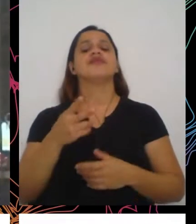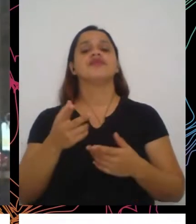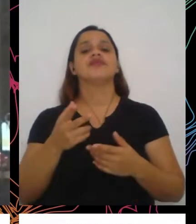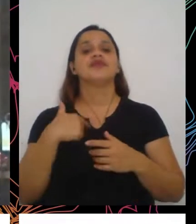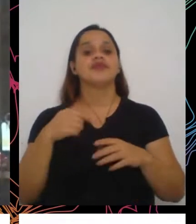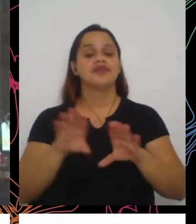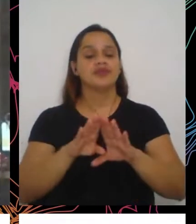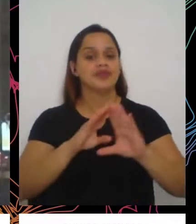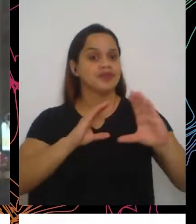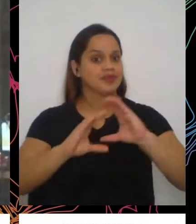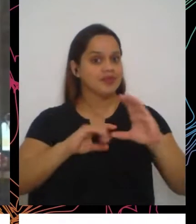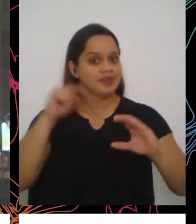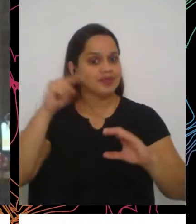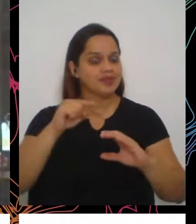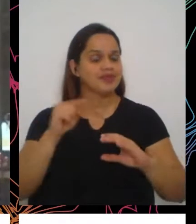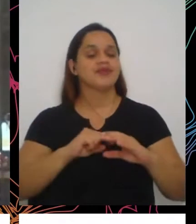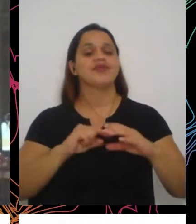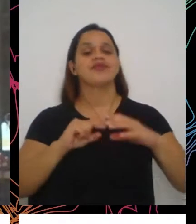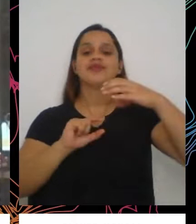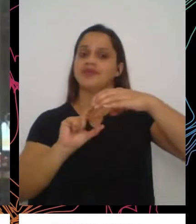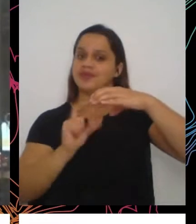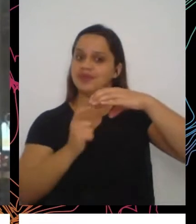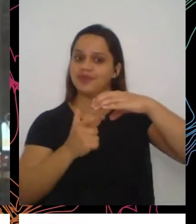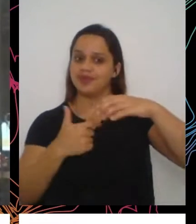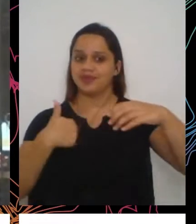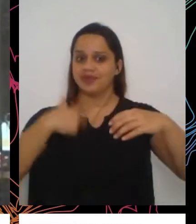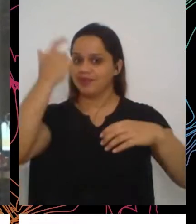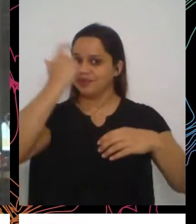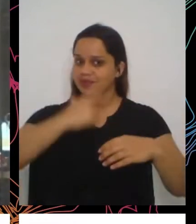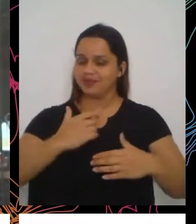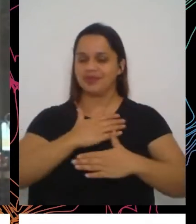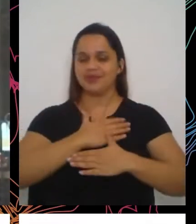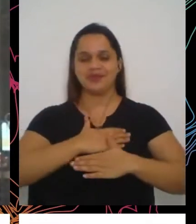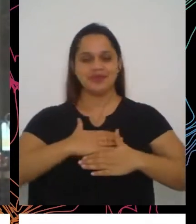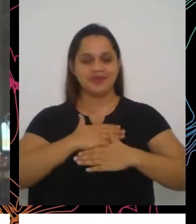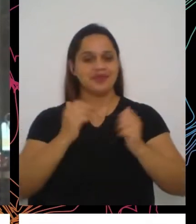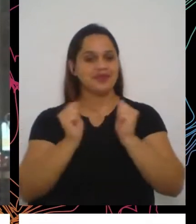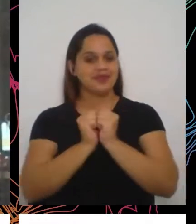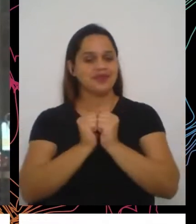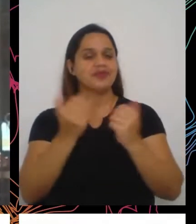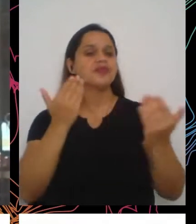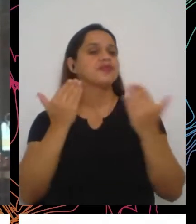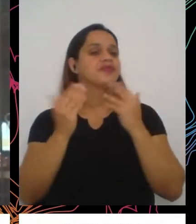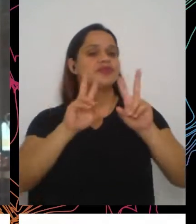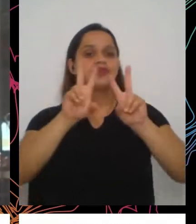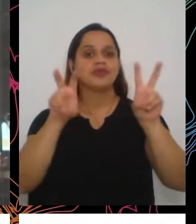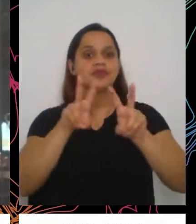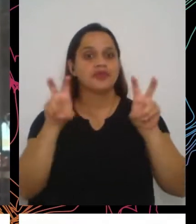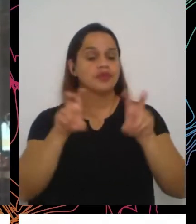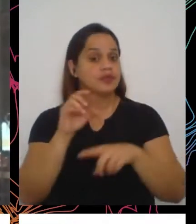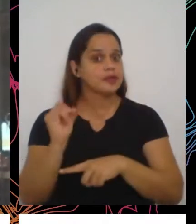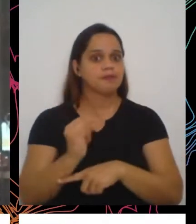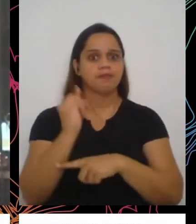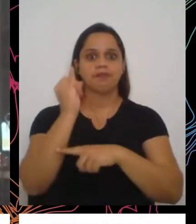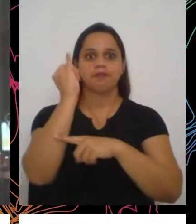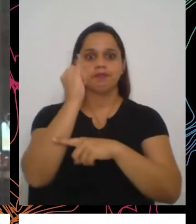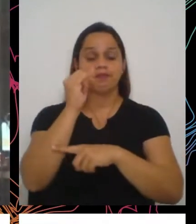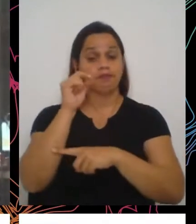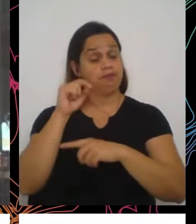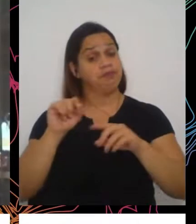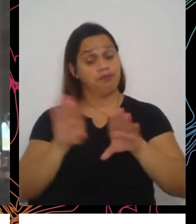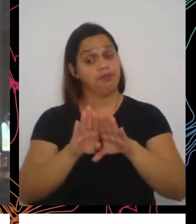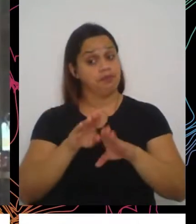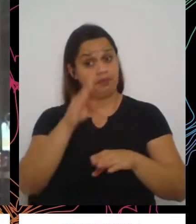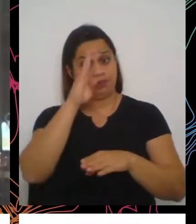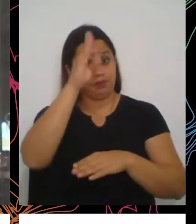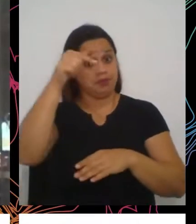e é um prazer para mim estar aqui hoje para conversar sobre um tema tão relevante, sobretudo para a atual conjuntura. Como